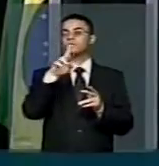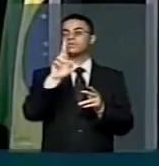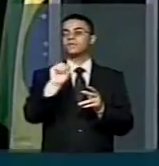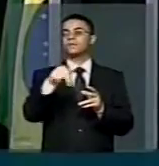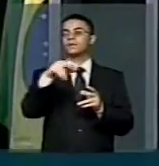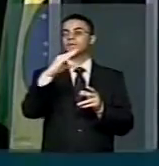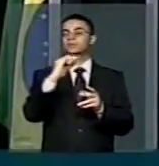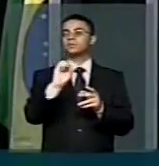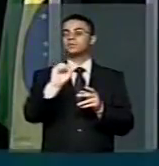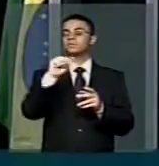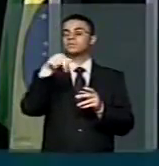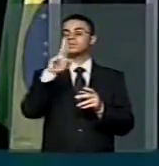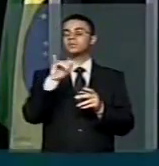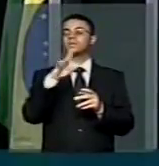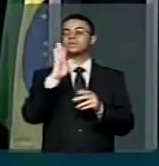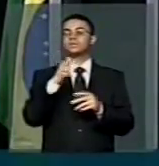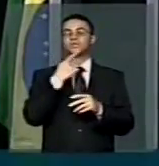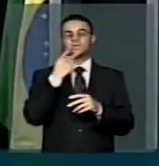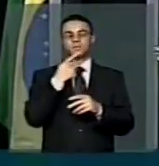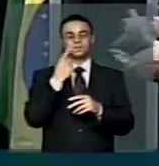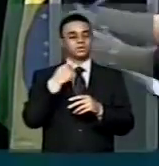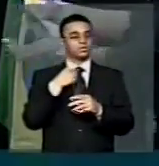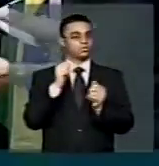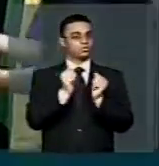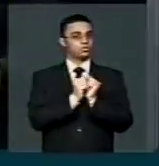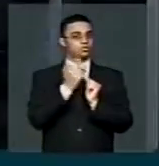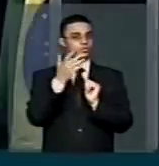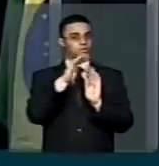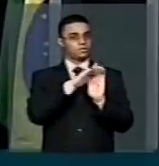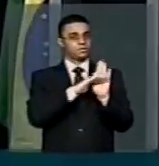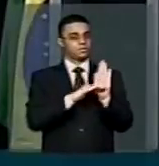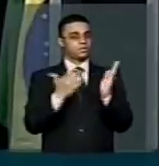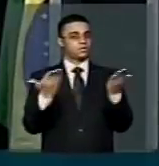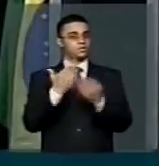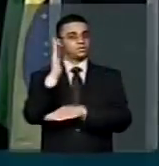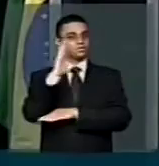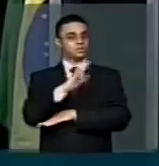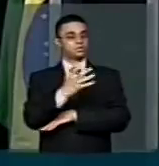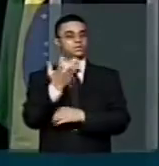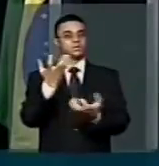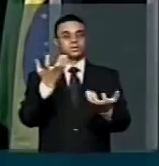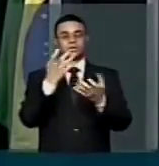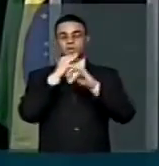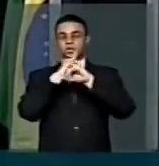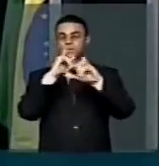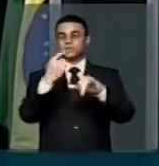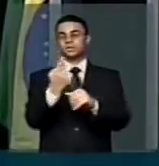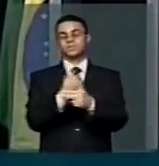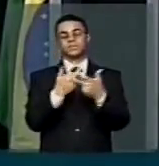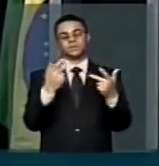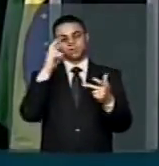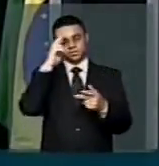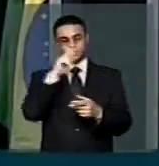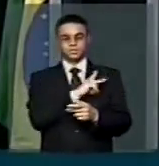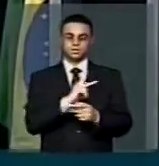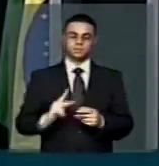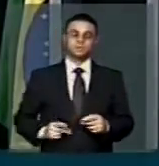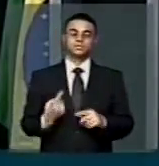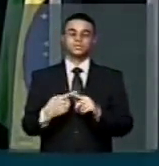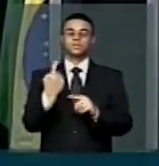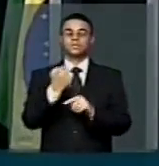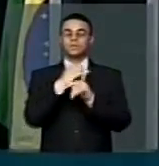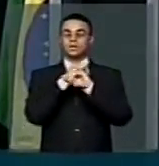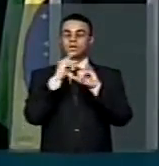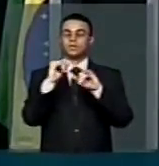eu, dentro da linha de trabalho e da pauta dessa tarde, eu deixo um alerta, presidente. Um alerta no sentido